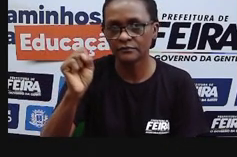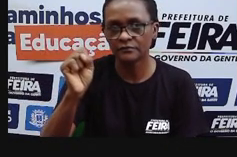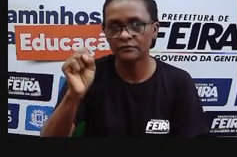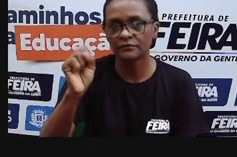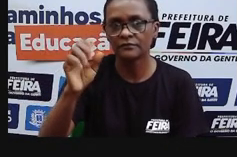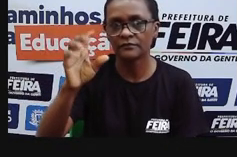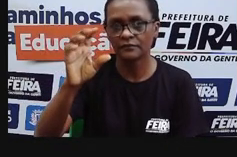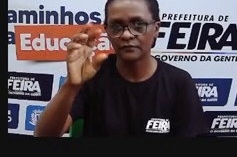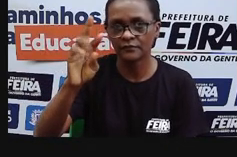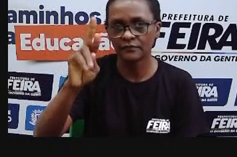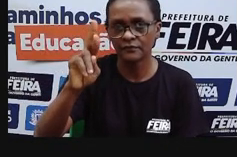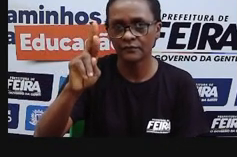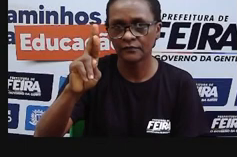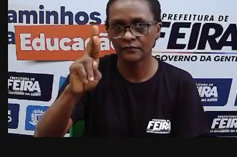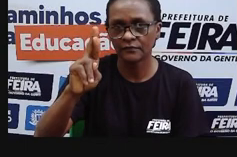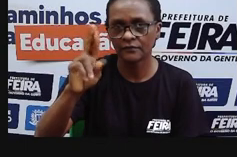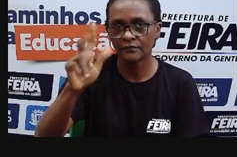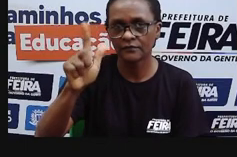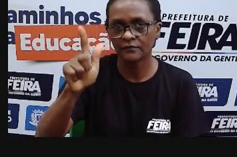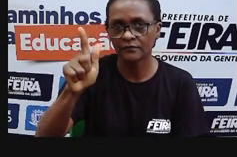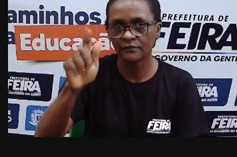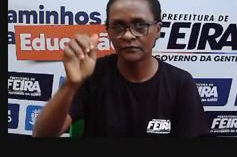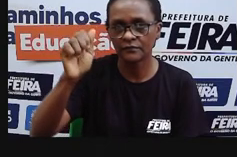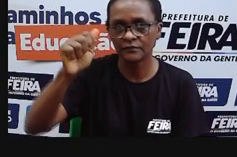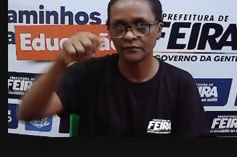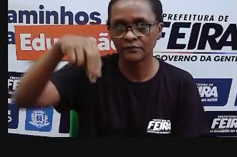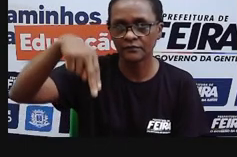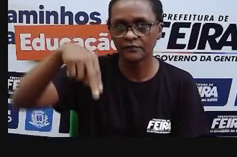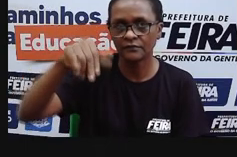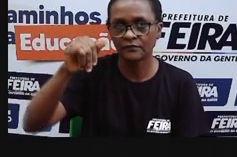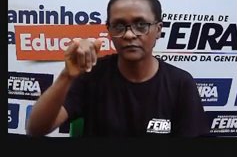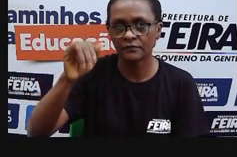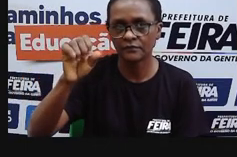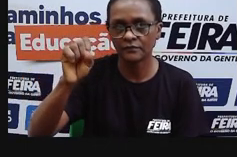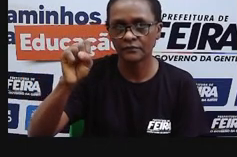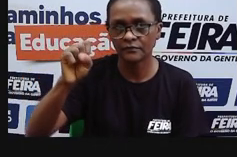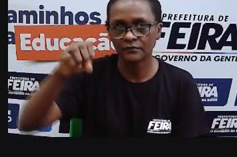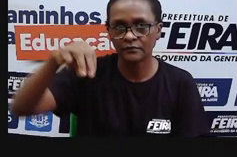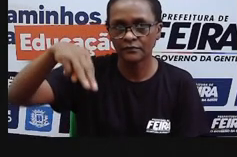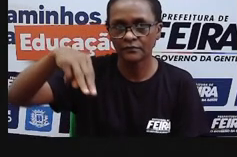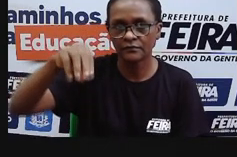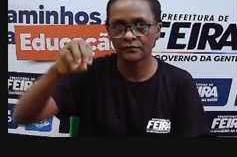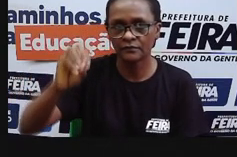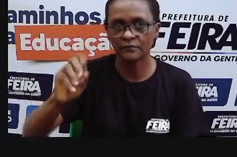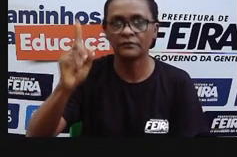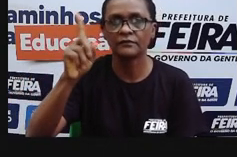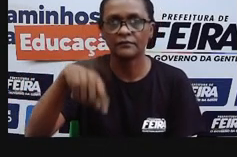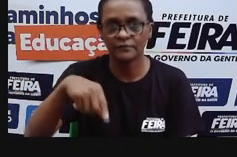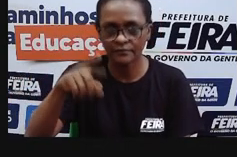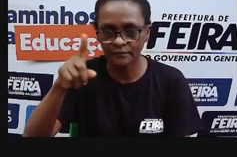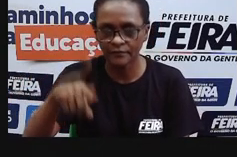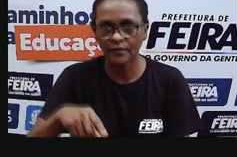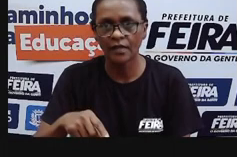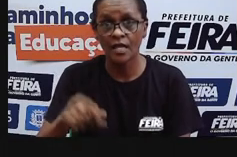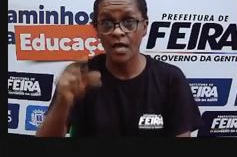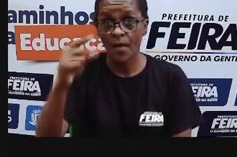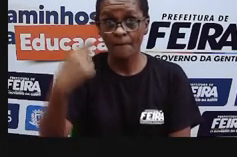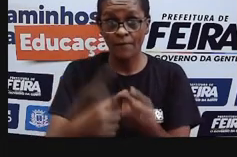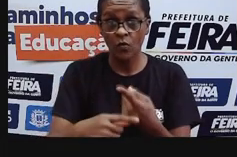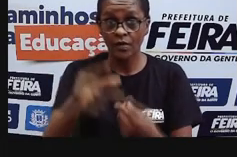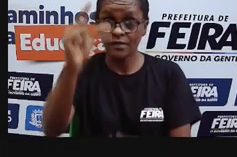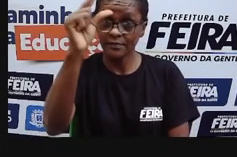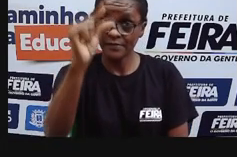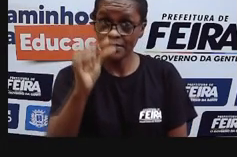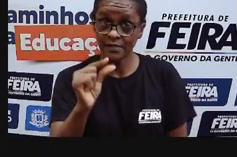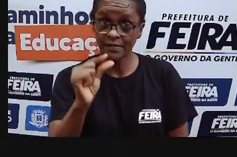seres vivos que eles têm um tamanho muito pequeno. Eles têm um tamanho microscópico.